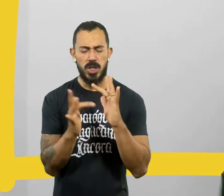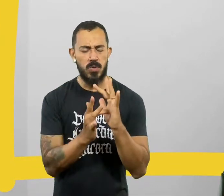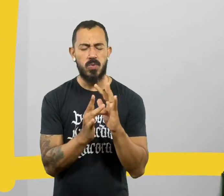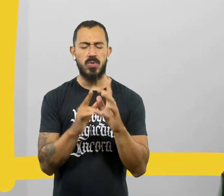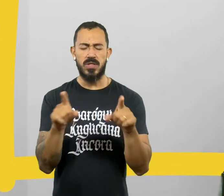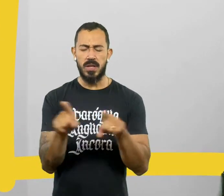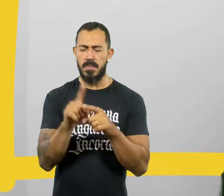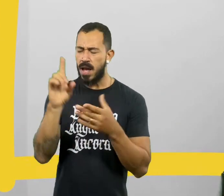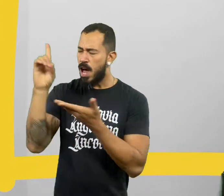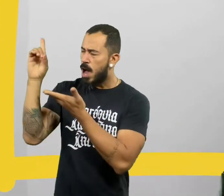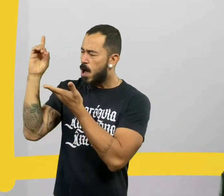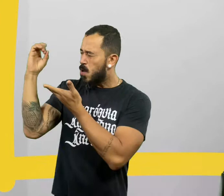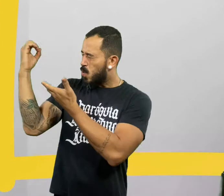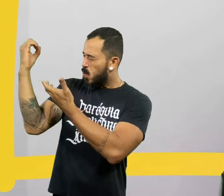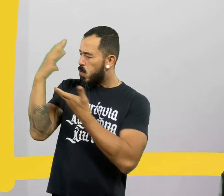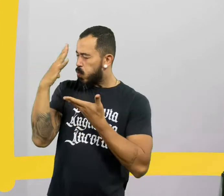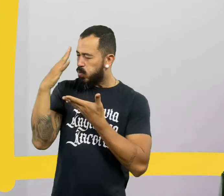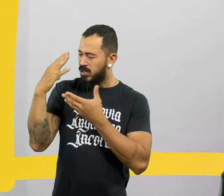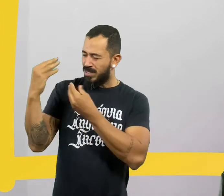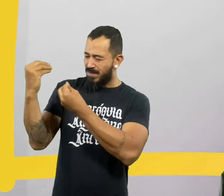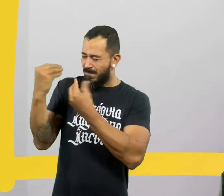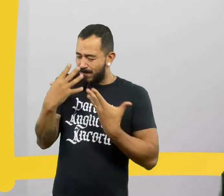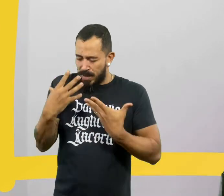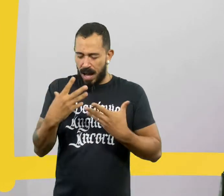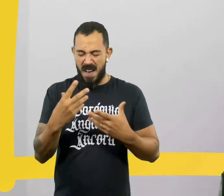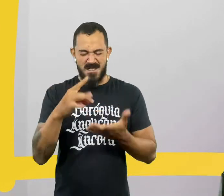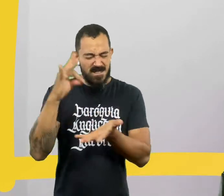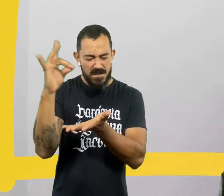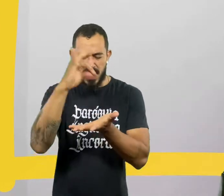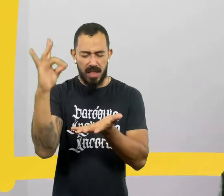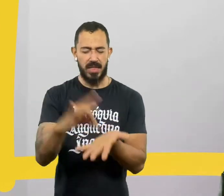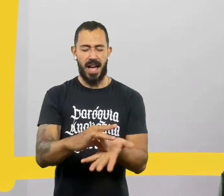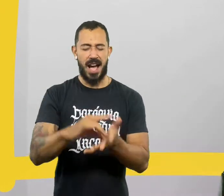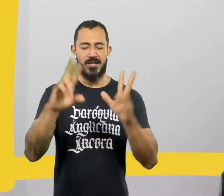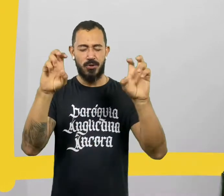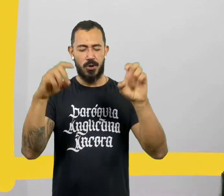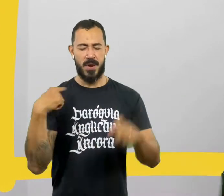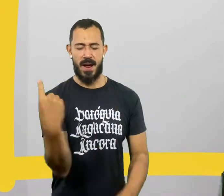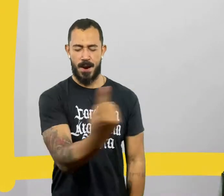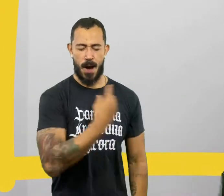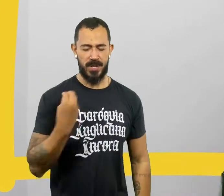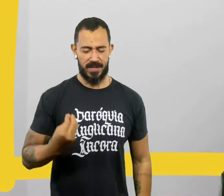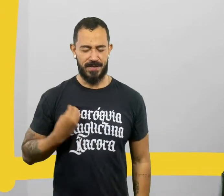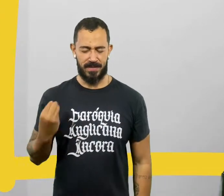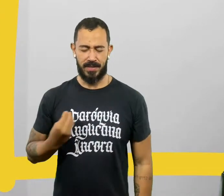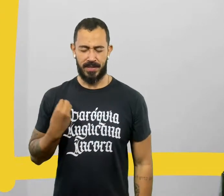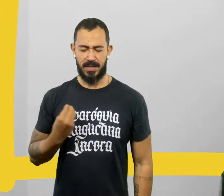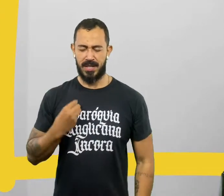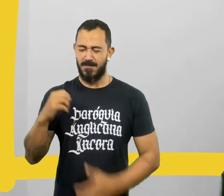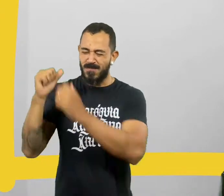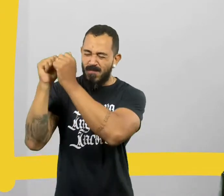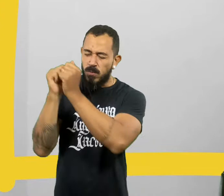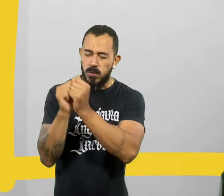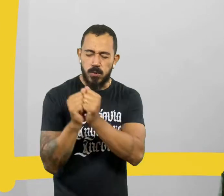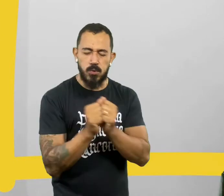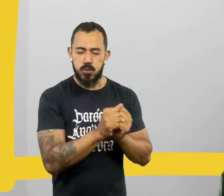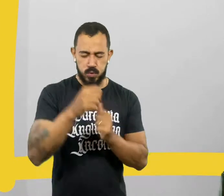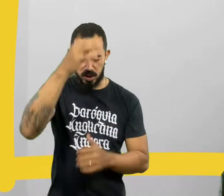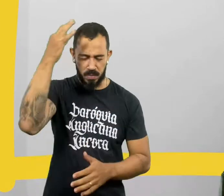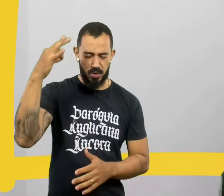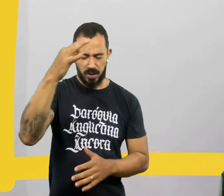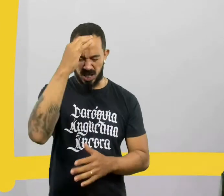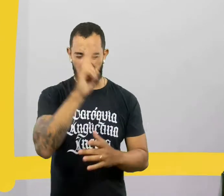que é a luz verdadeira, que nos faz acessar as verdades sublimes da existência. Estejam conosco, Espírito Santo.